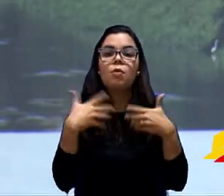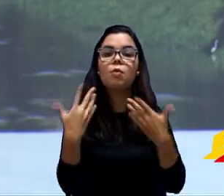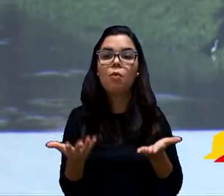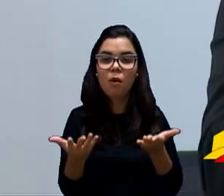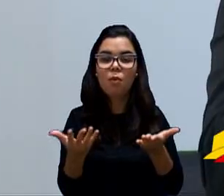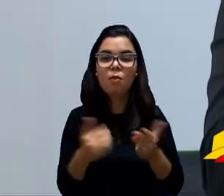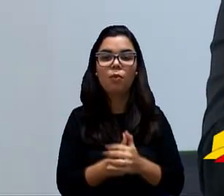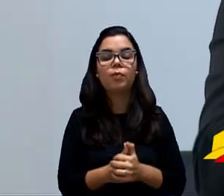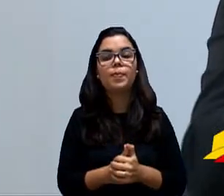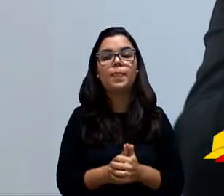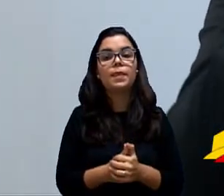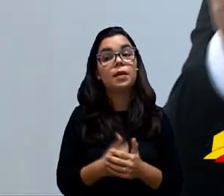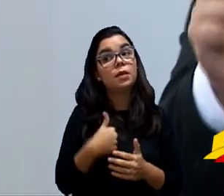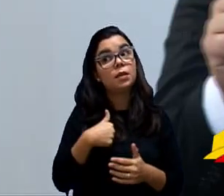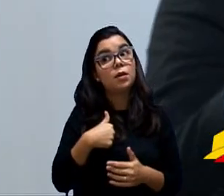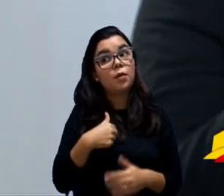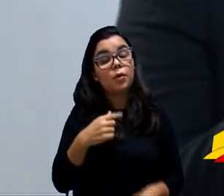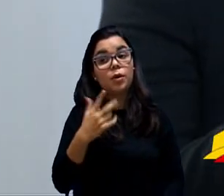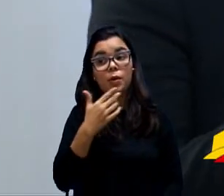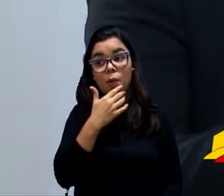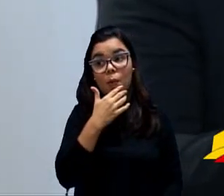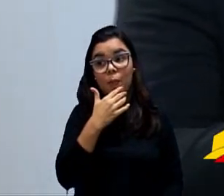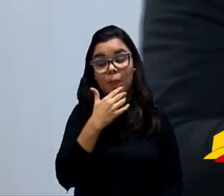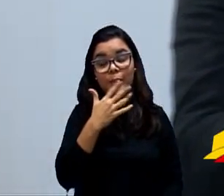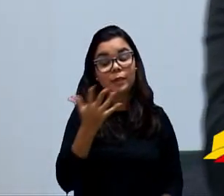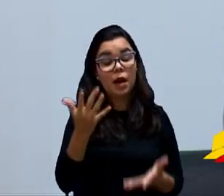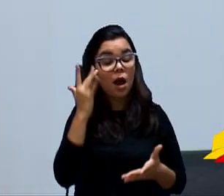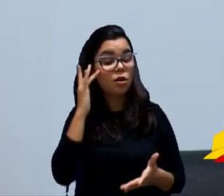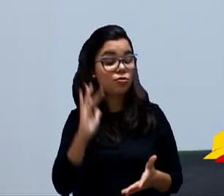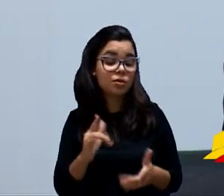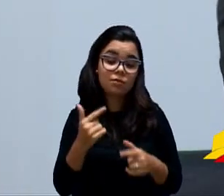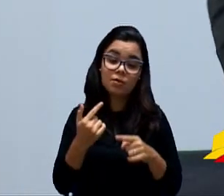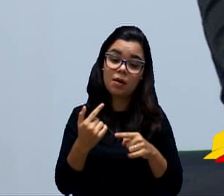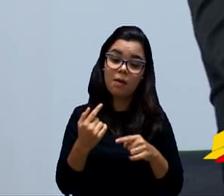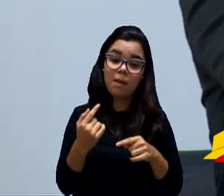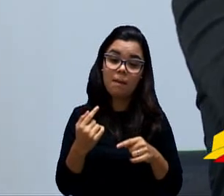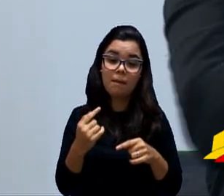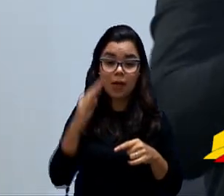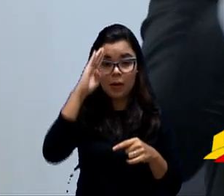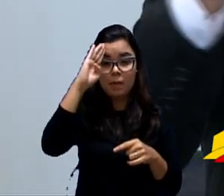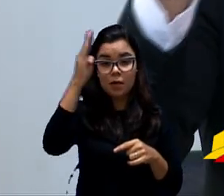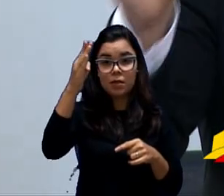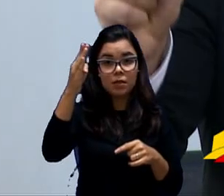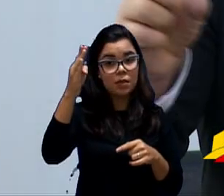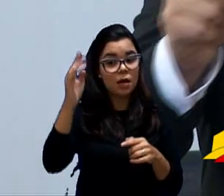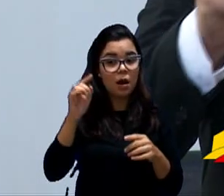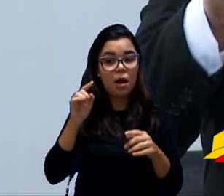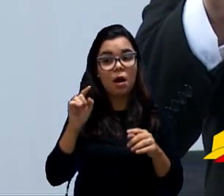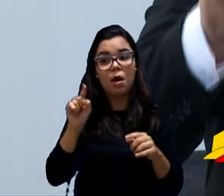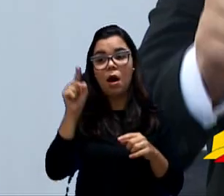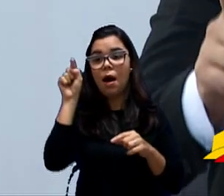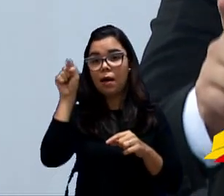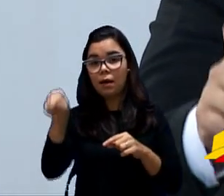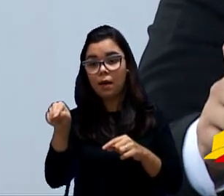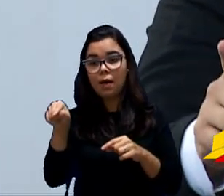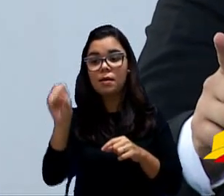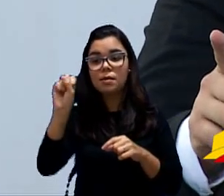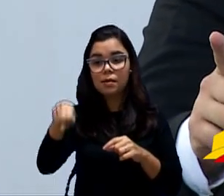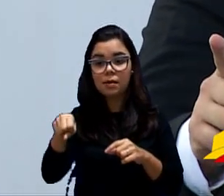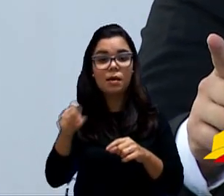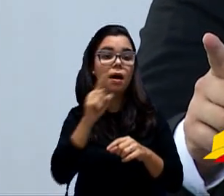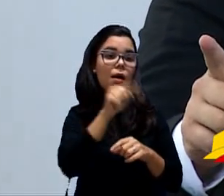então, eu não acredito que a gente tem que priorizar um condomínio ou outro. Se a gente for fazer a emenda nesse sentido, que colocar para todos os condomínios. Para todos.